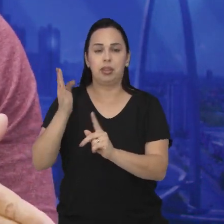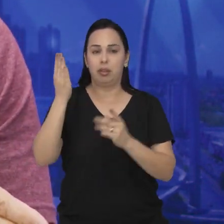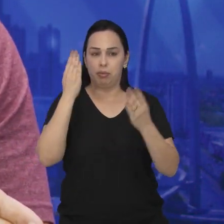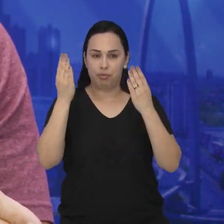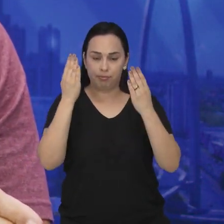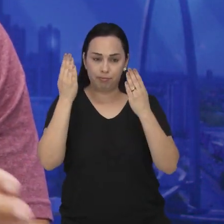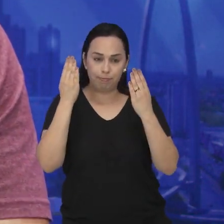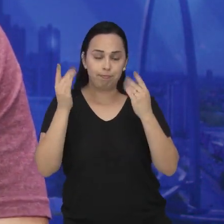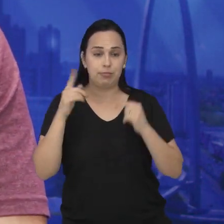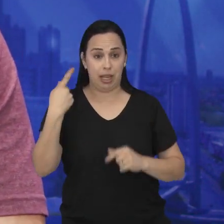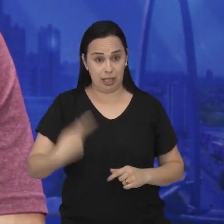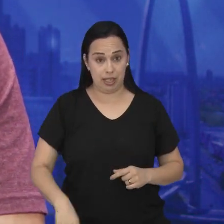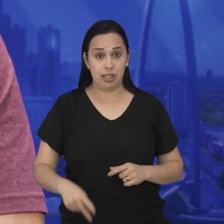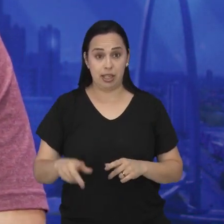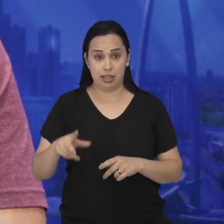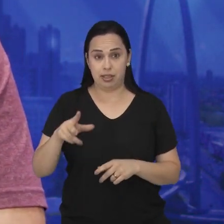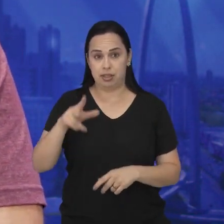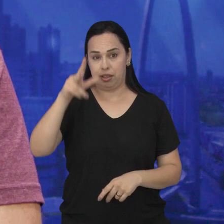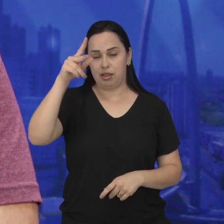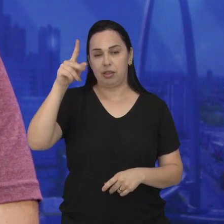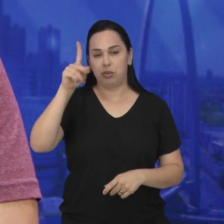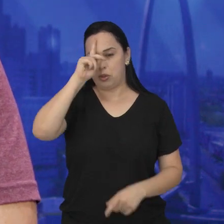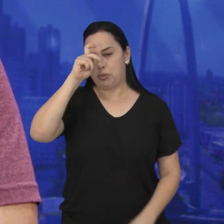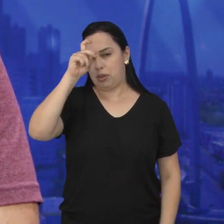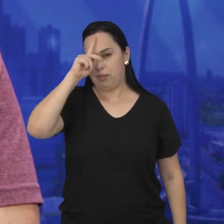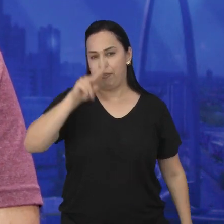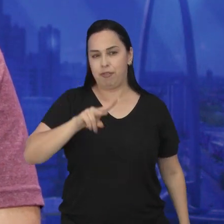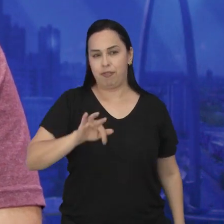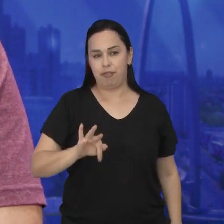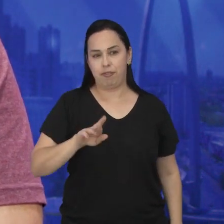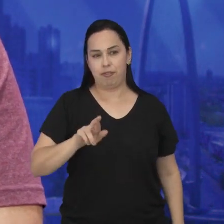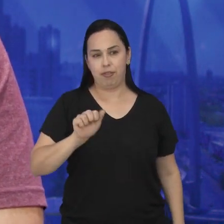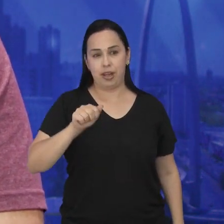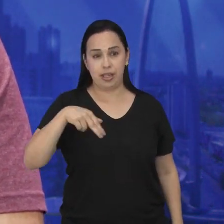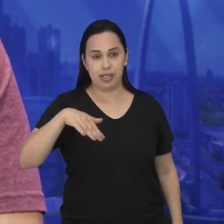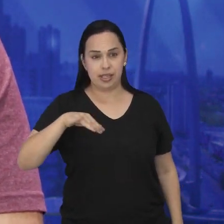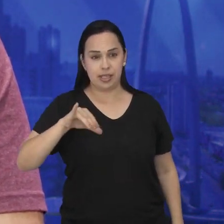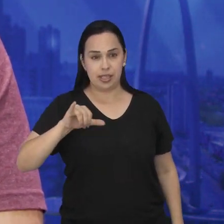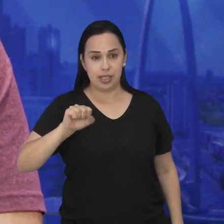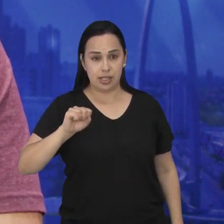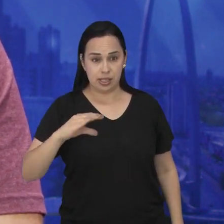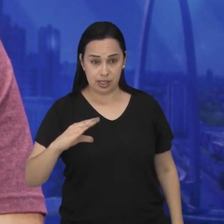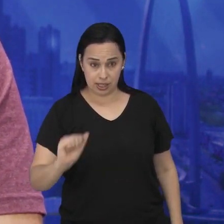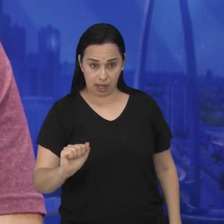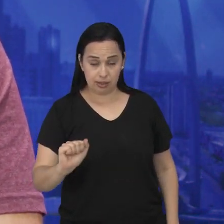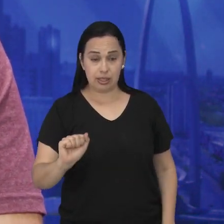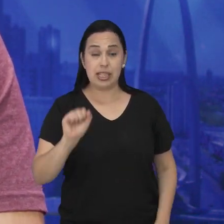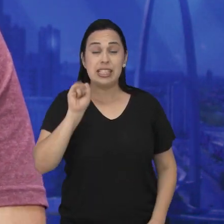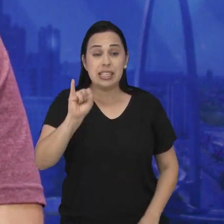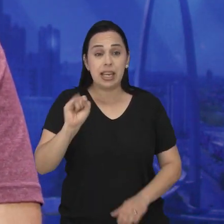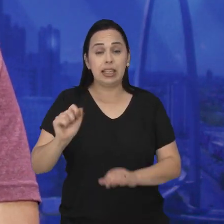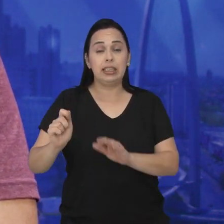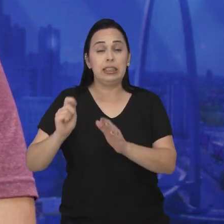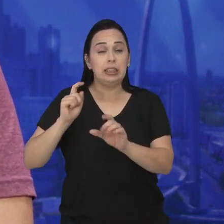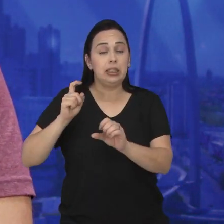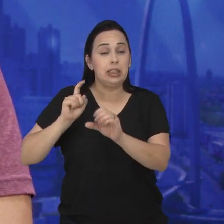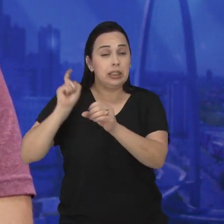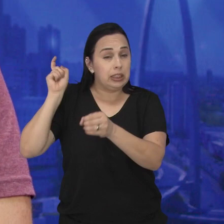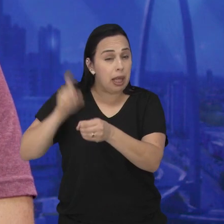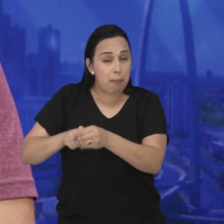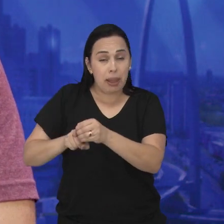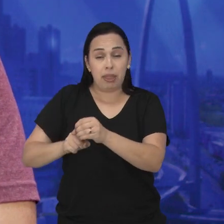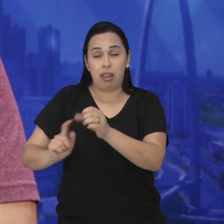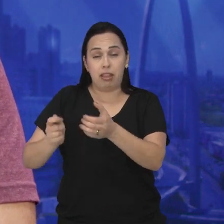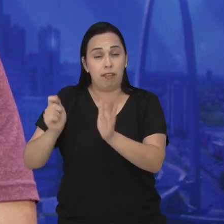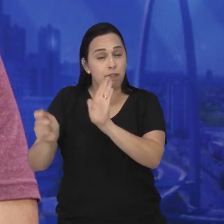psiquiátricos que temos aqui na cidade, no Hospital Francisca Júlia, se a pessoa tiver um comprometimento muito alto. Se ela tiver algum